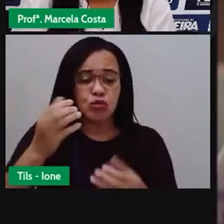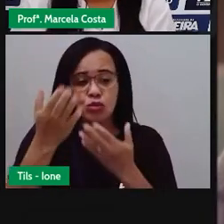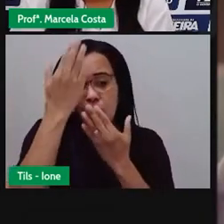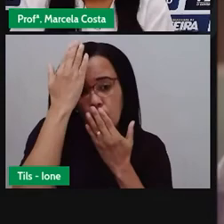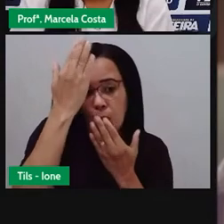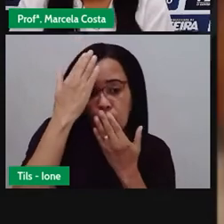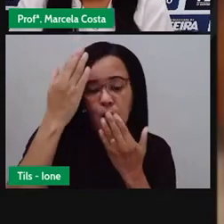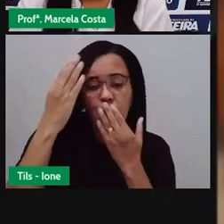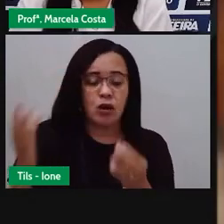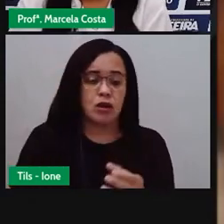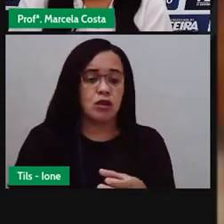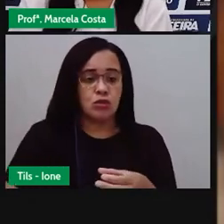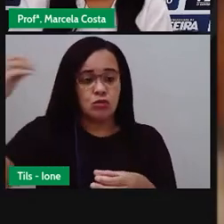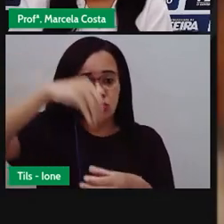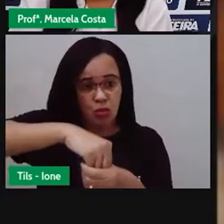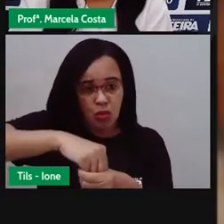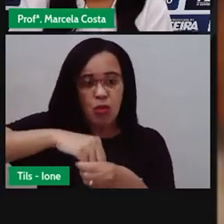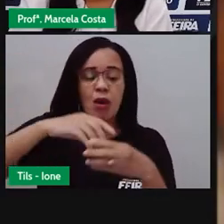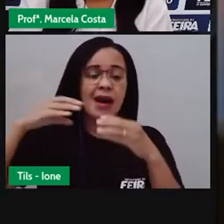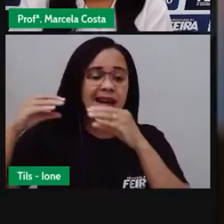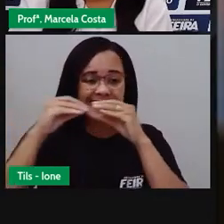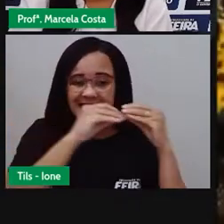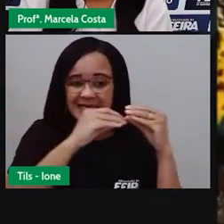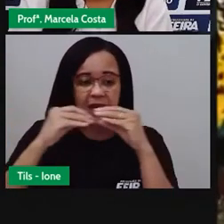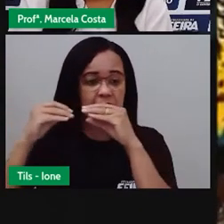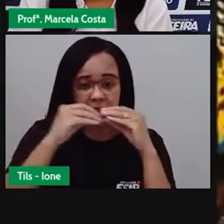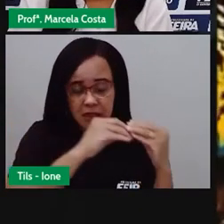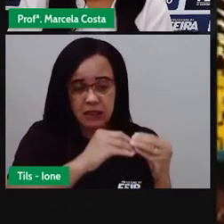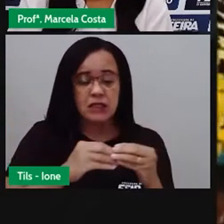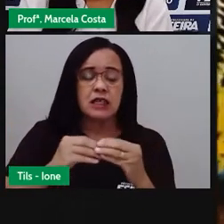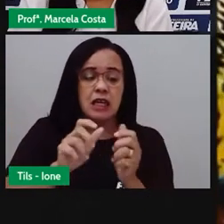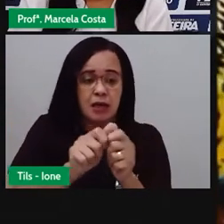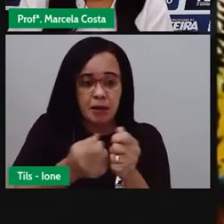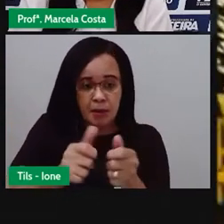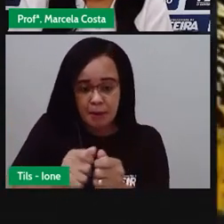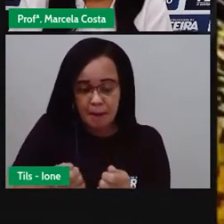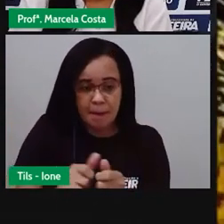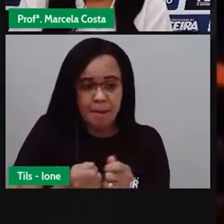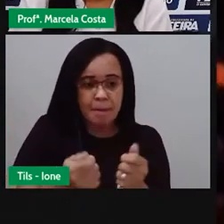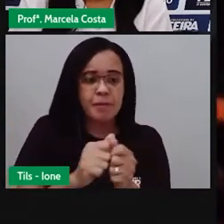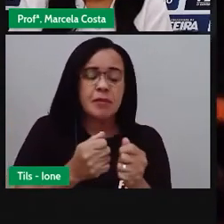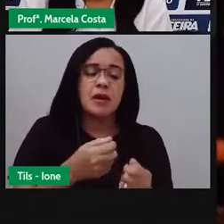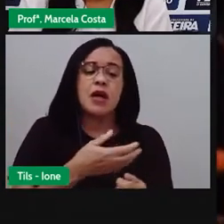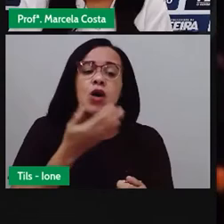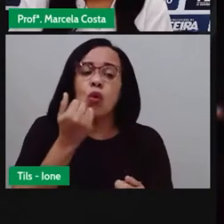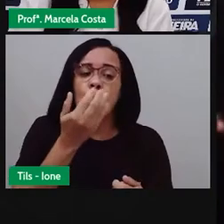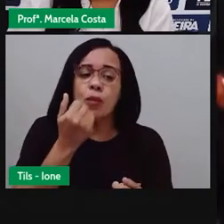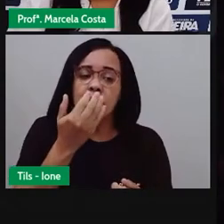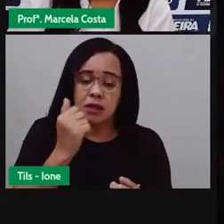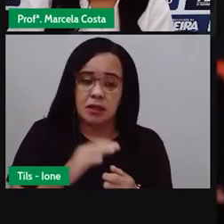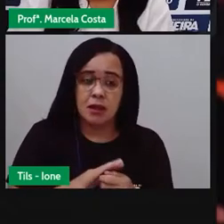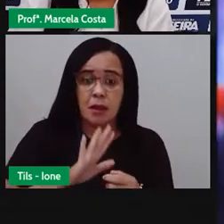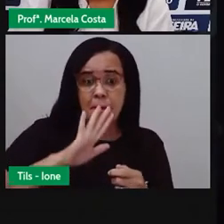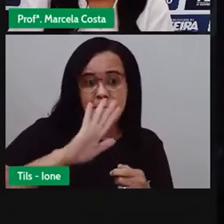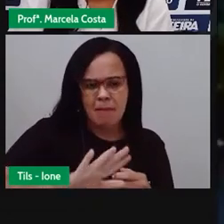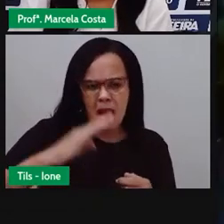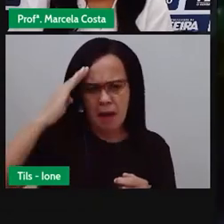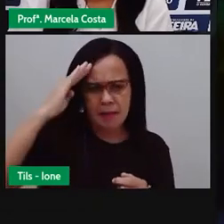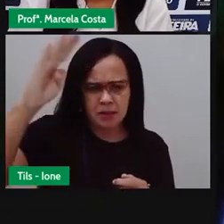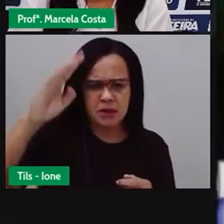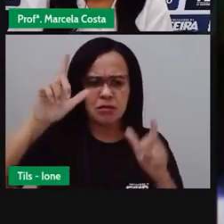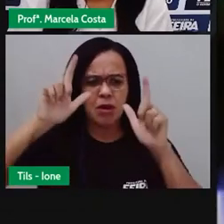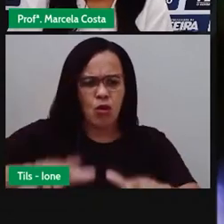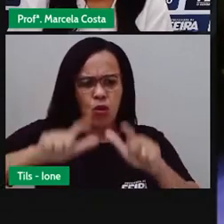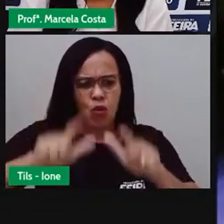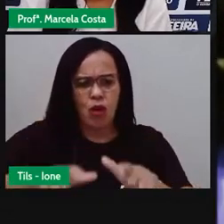à base de milho e mandioca. É no Nordeste onde acontece o maior São João do Mundo, com destaque